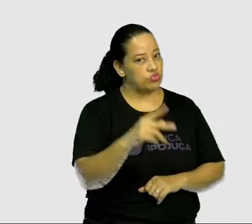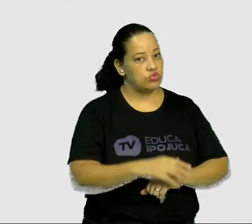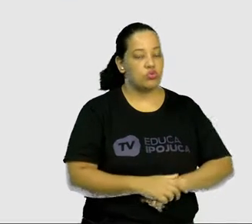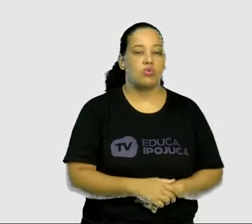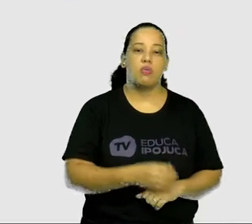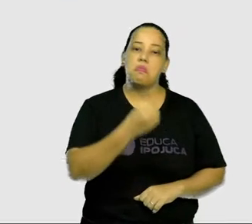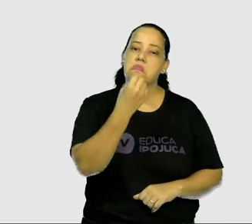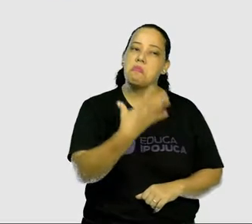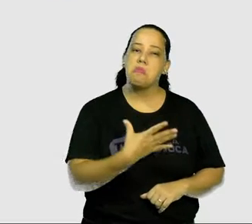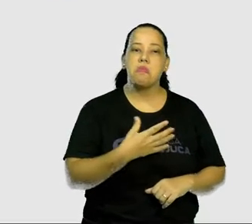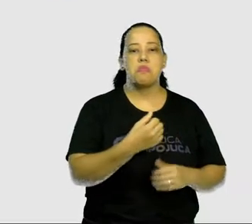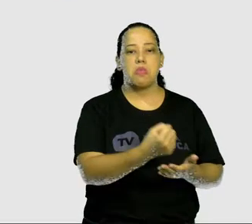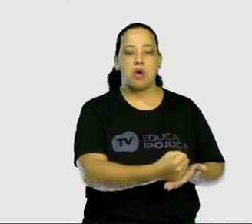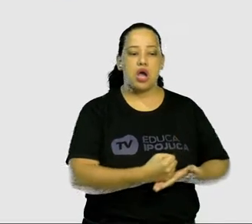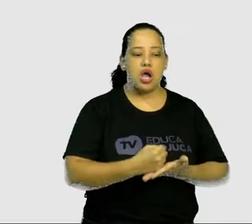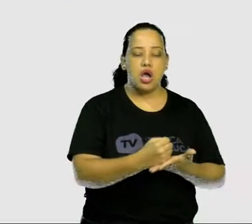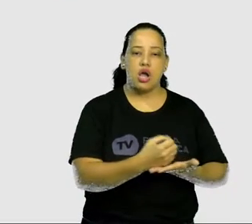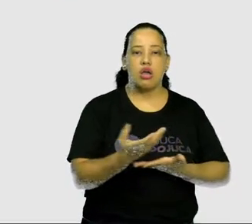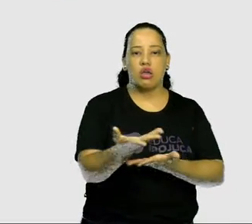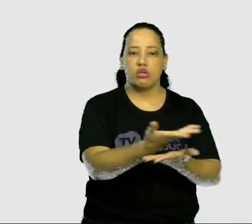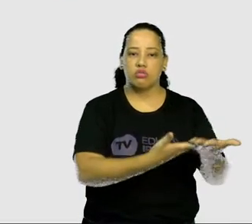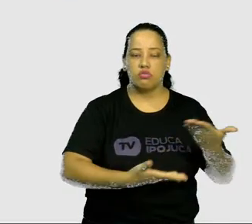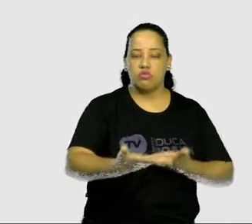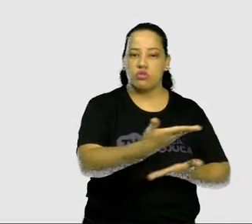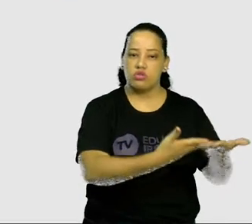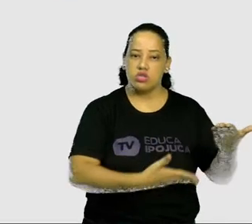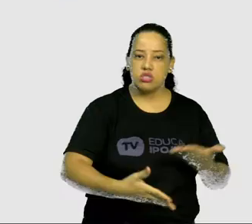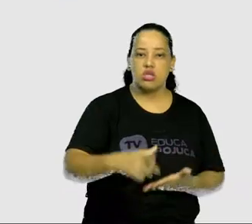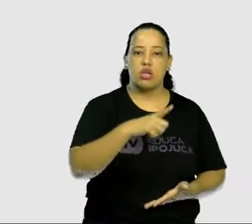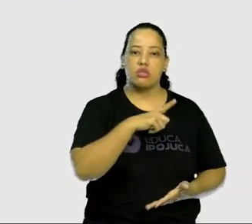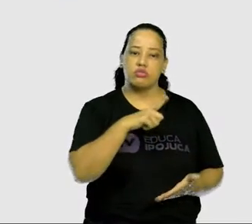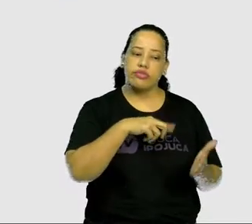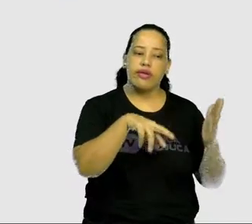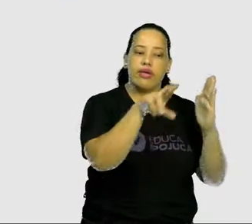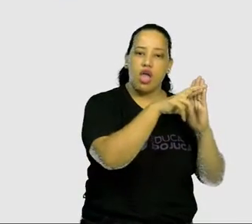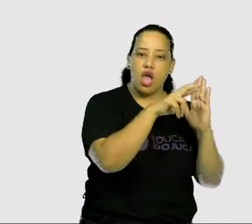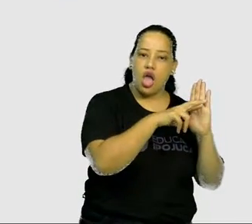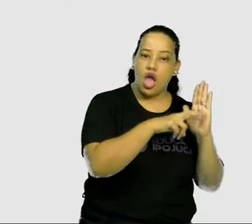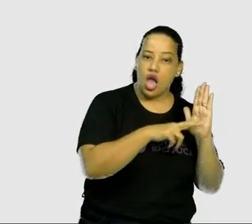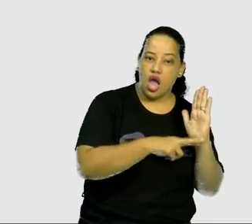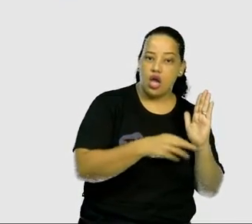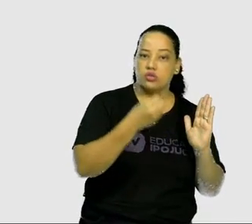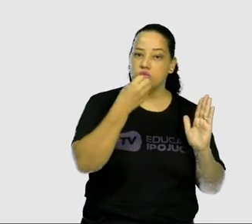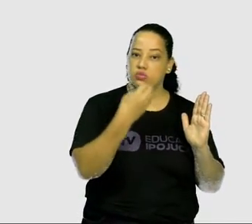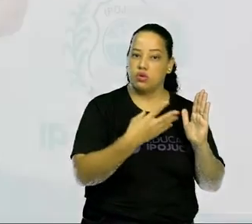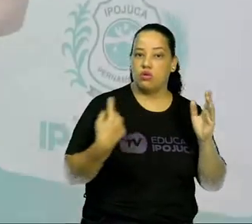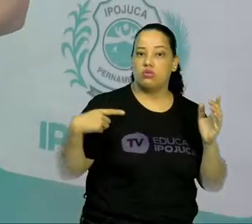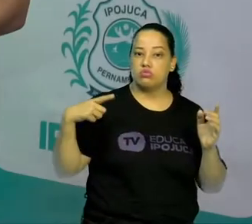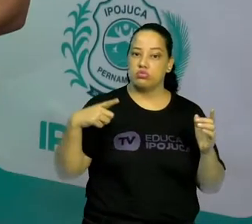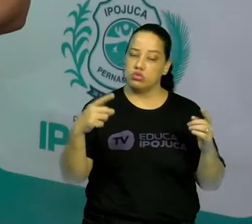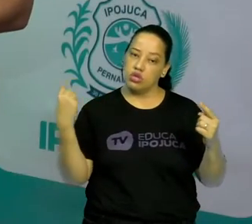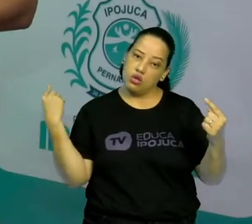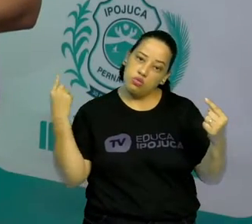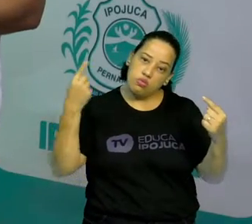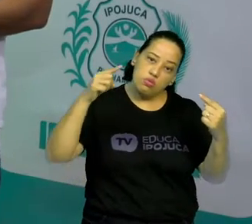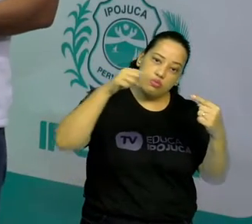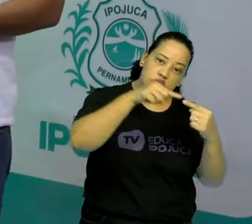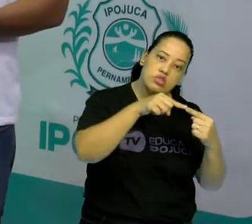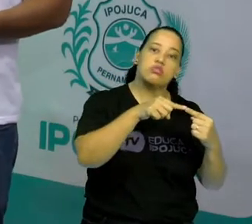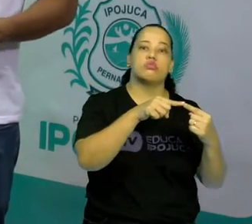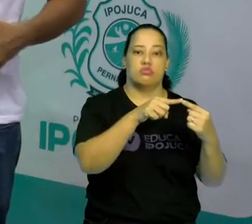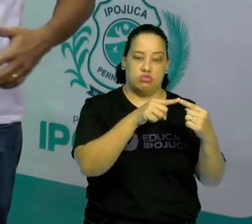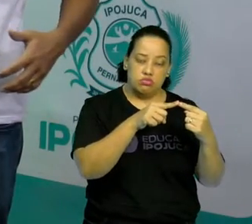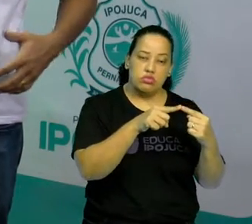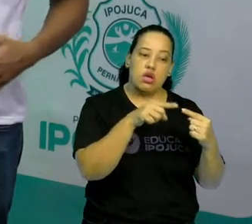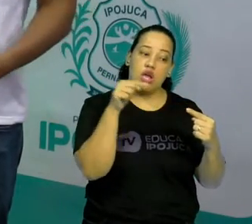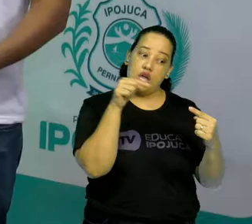socialização e é realizado obedecendo um sistema de regras que visam um determinado objetivo. Então, o